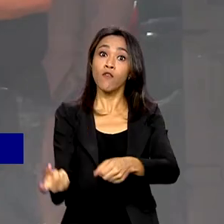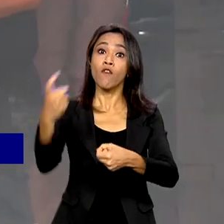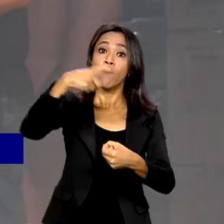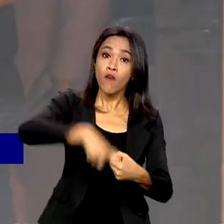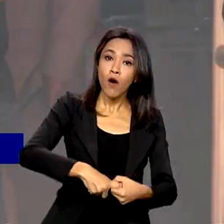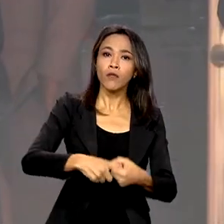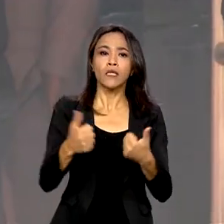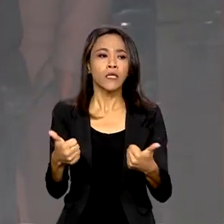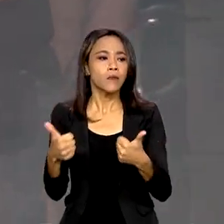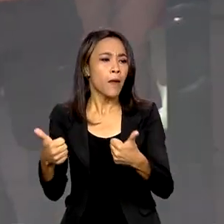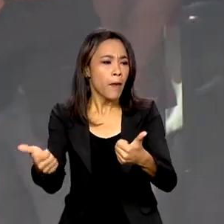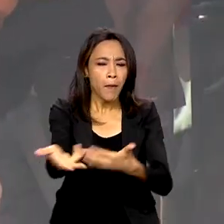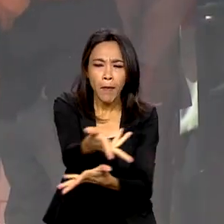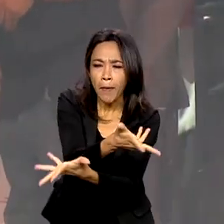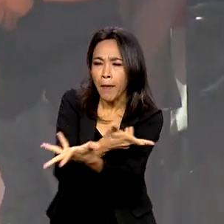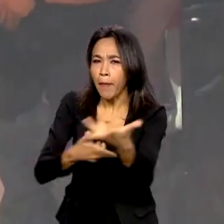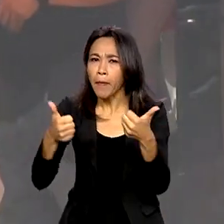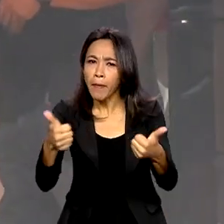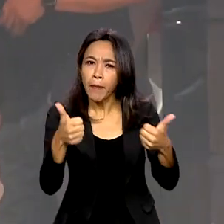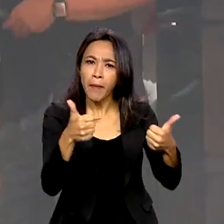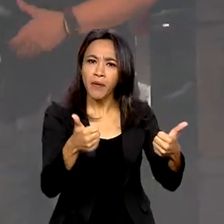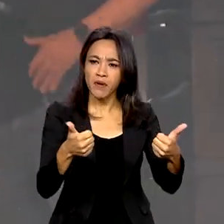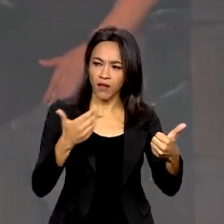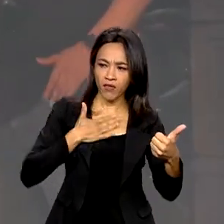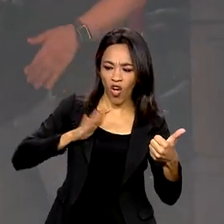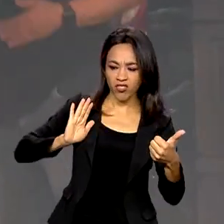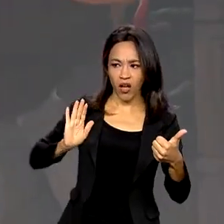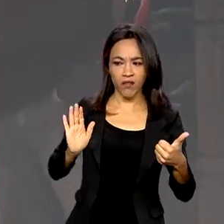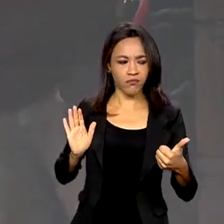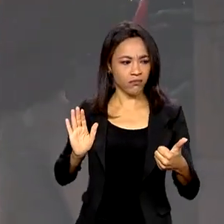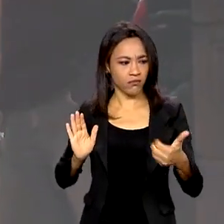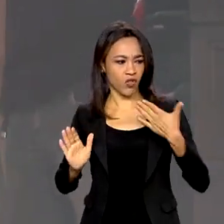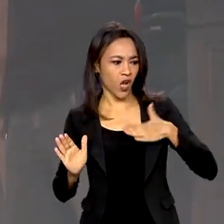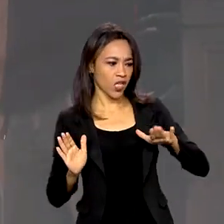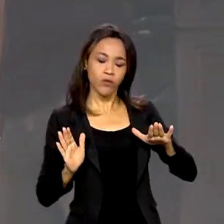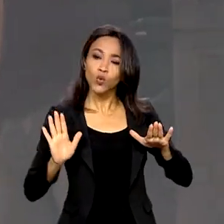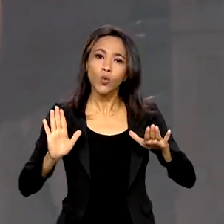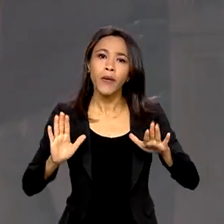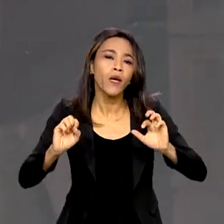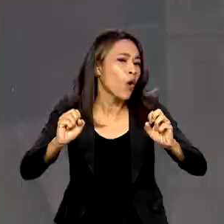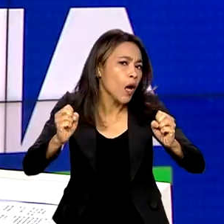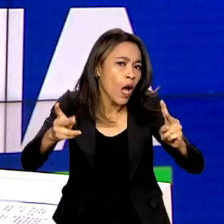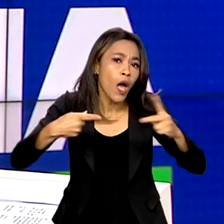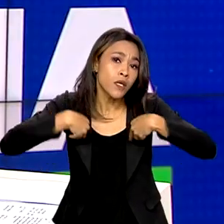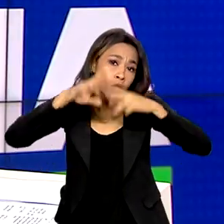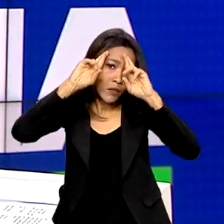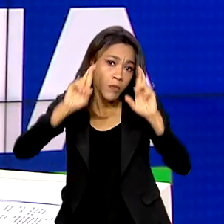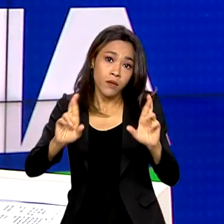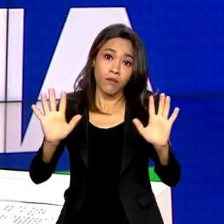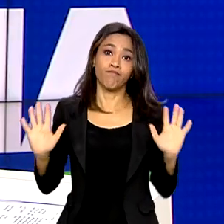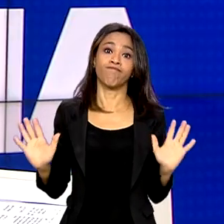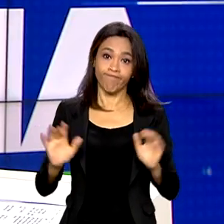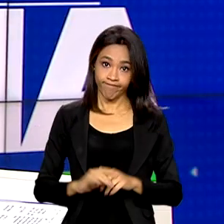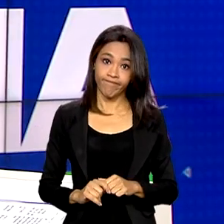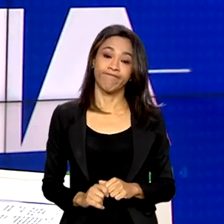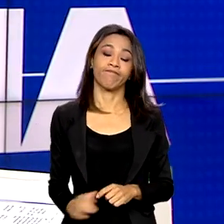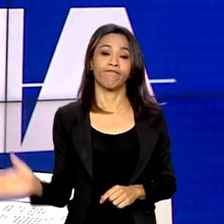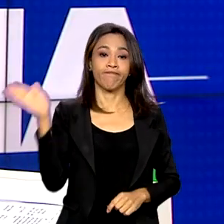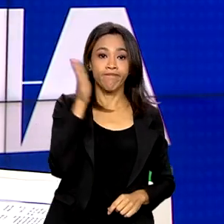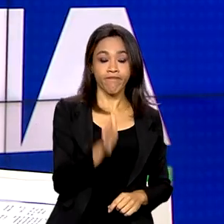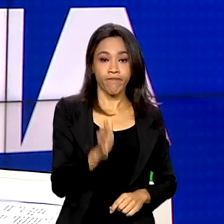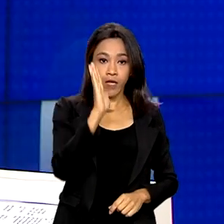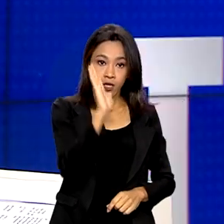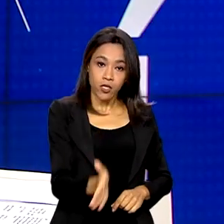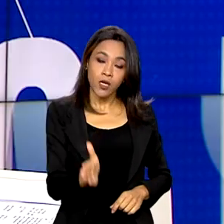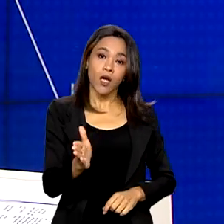As pessoas não têm que se gostar. As pessoas têm a pena de se respeitar. Foi lançado o